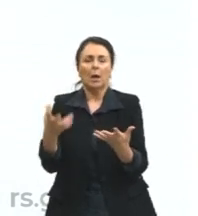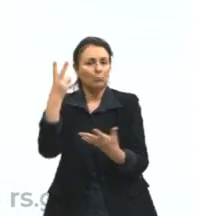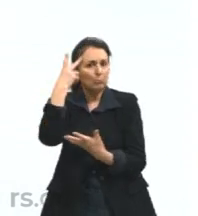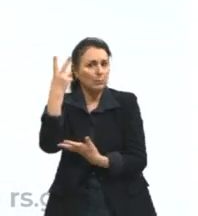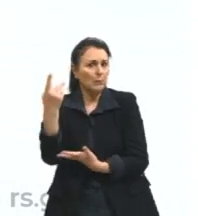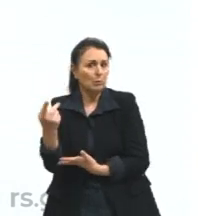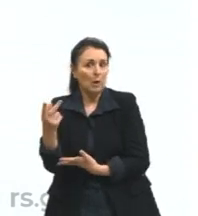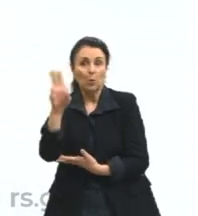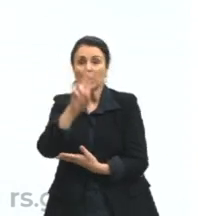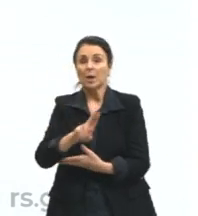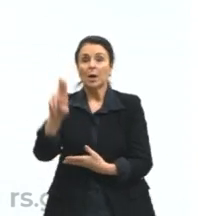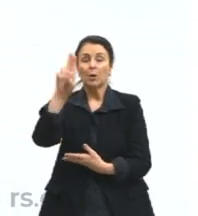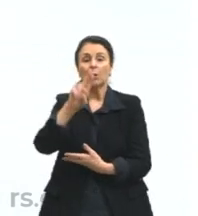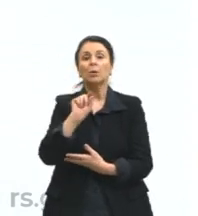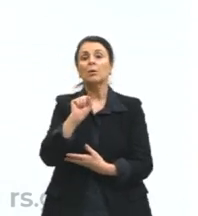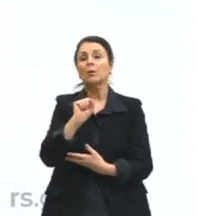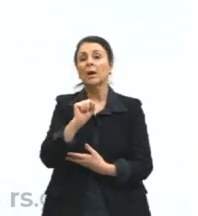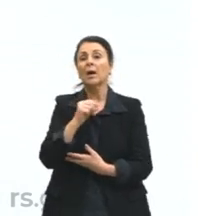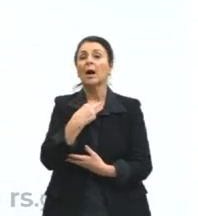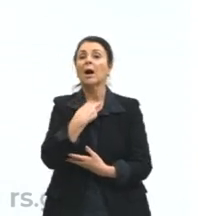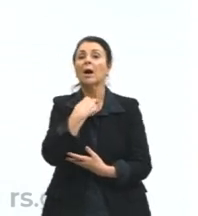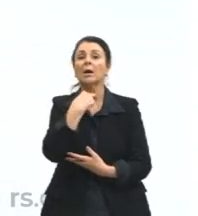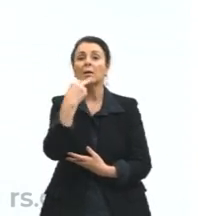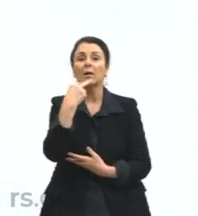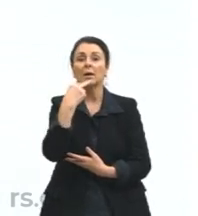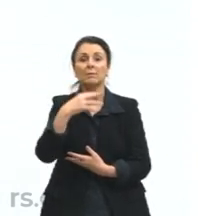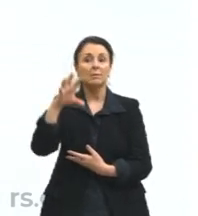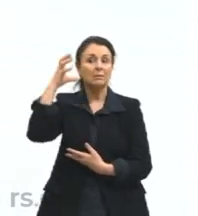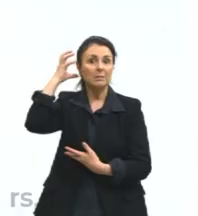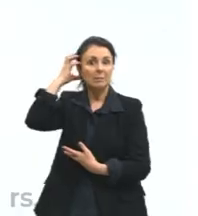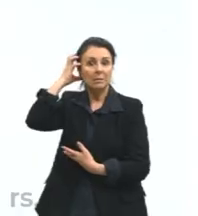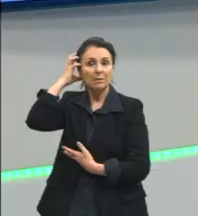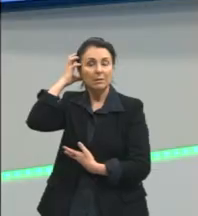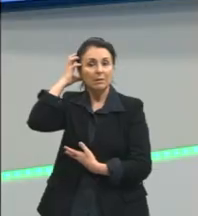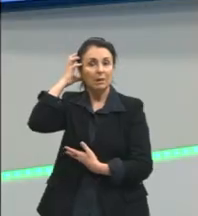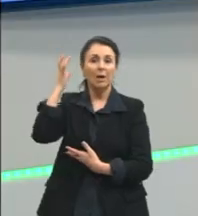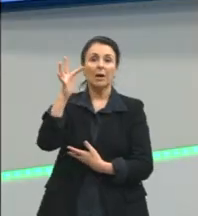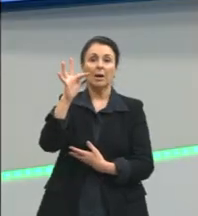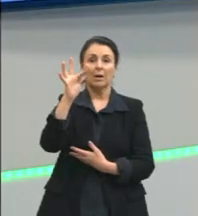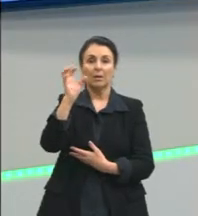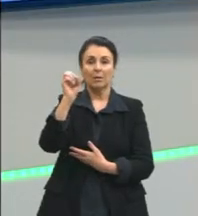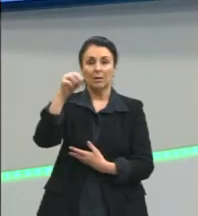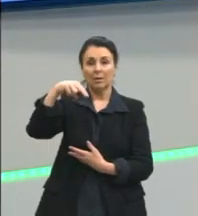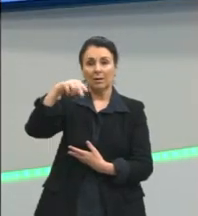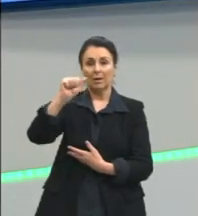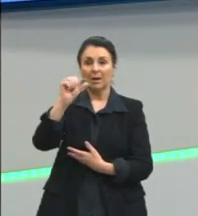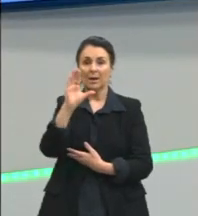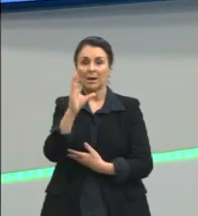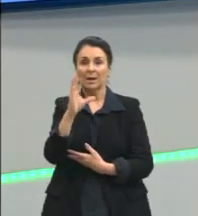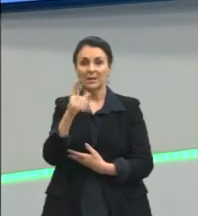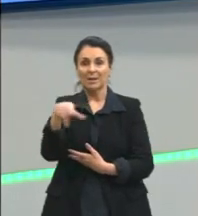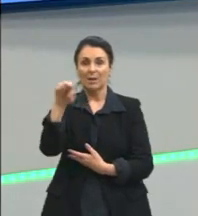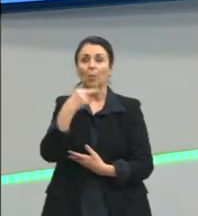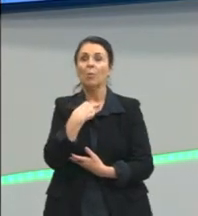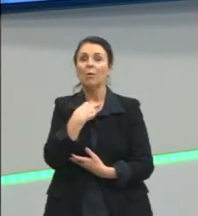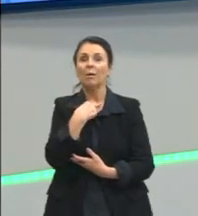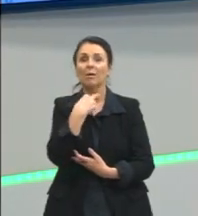fonação e da escrita. Fonação, lembrando que tem a ver com fono, que tem a ver com voz.